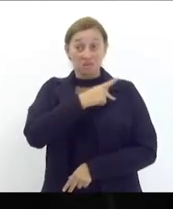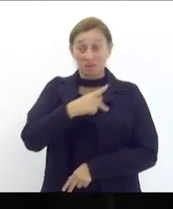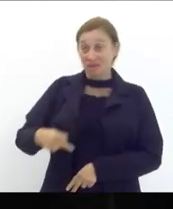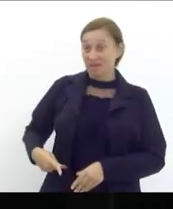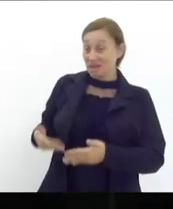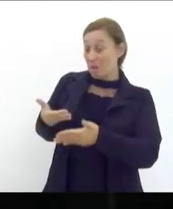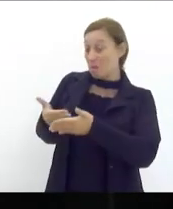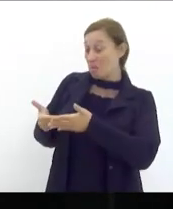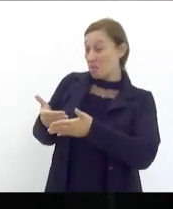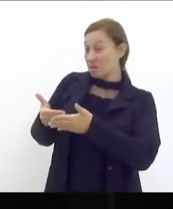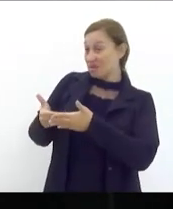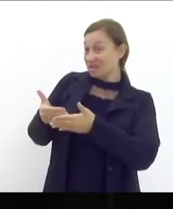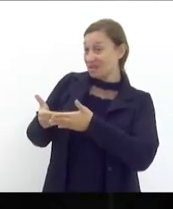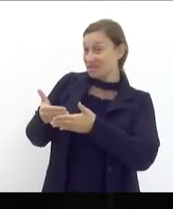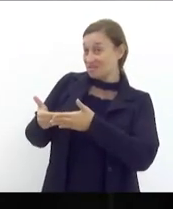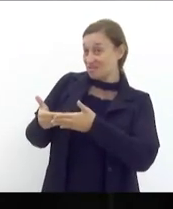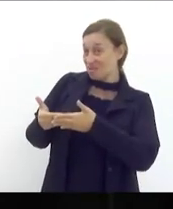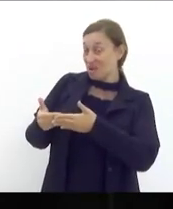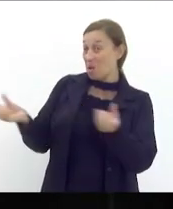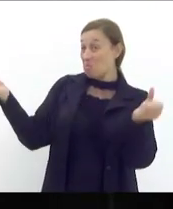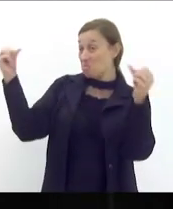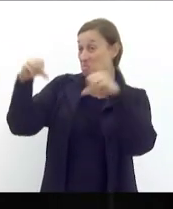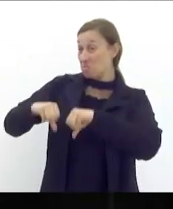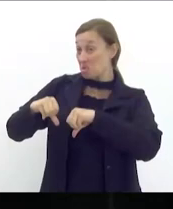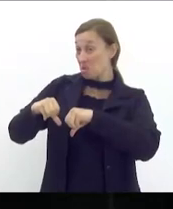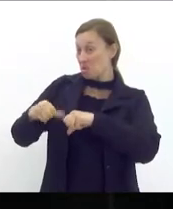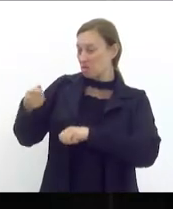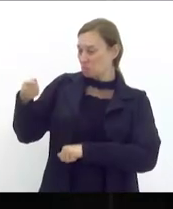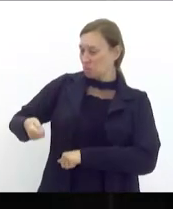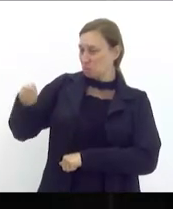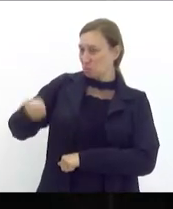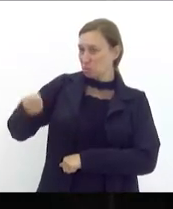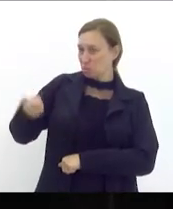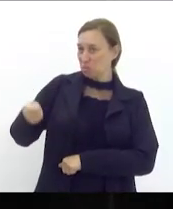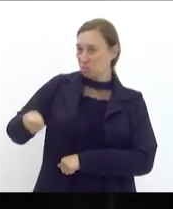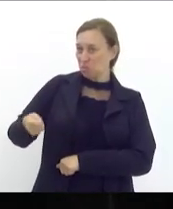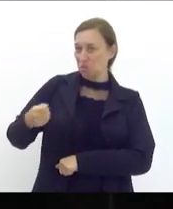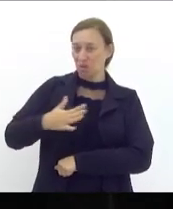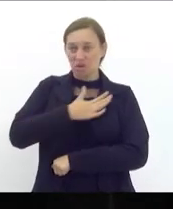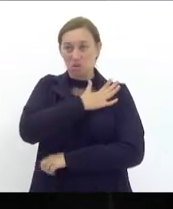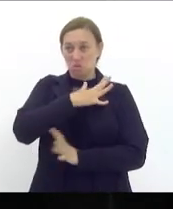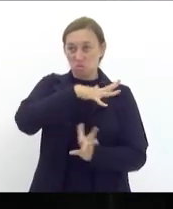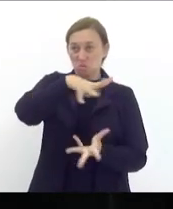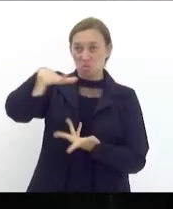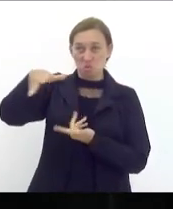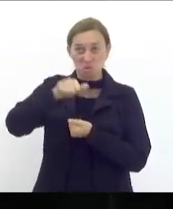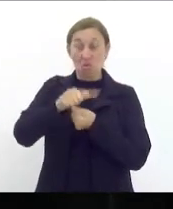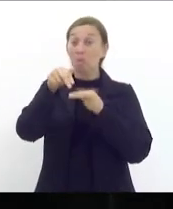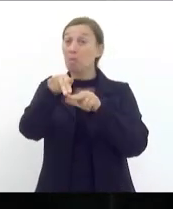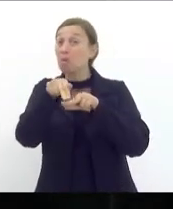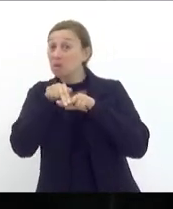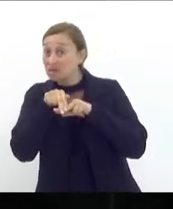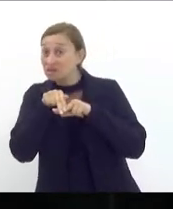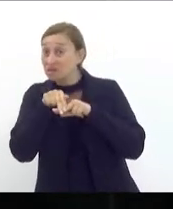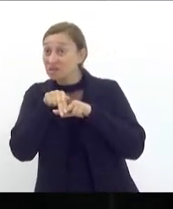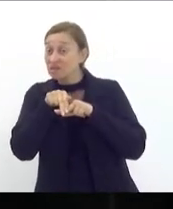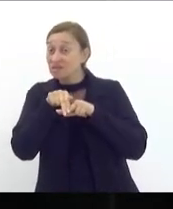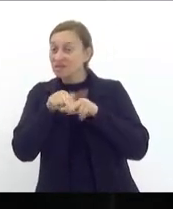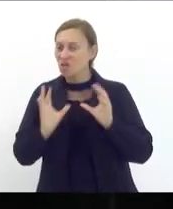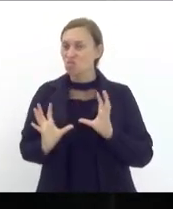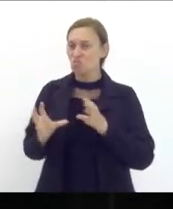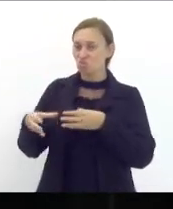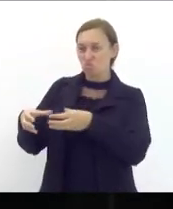aproximado das maiores e piores ditaduras do mundo é por isso que este